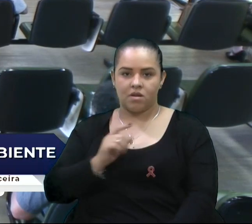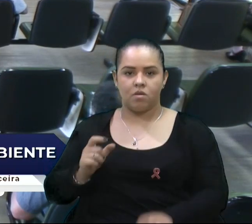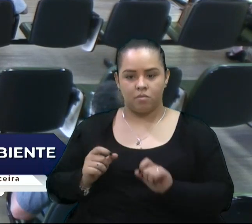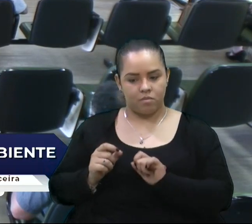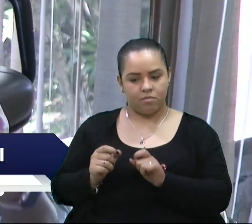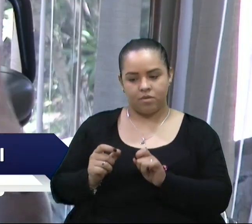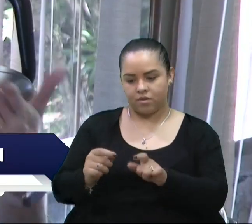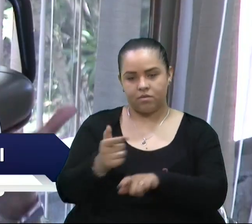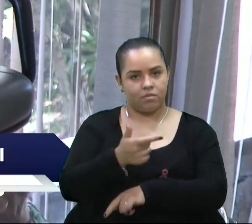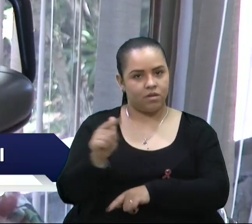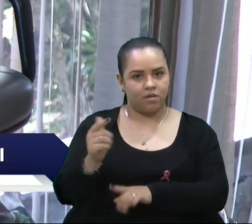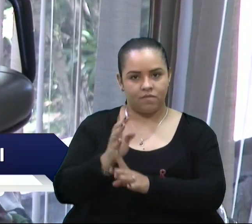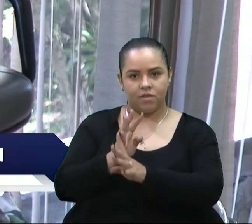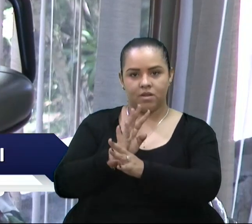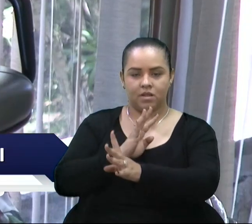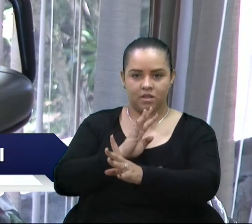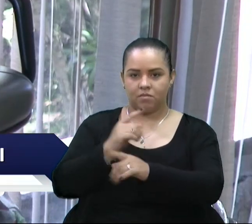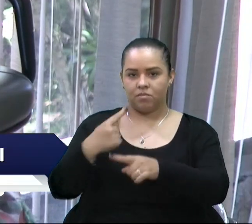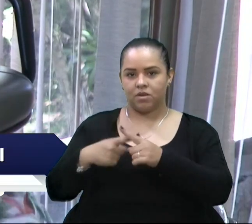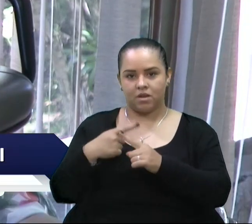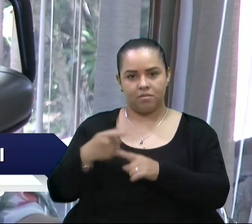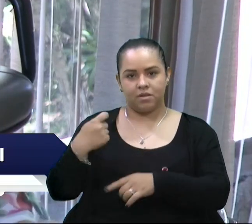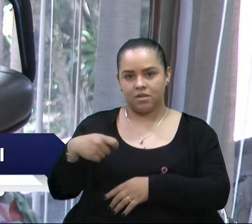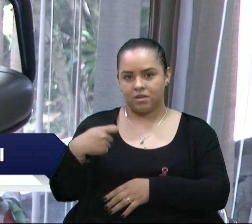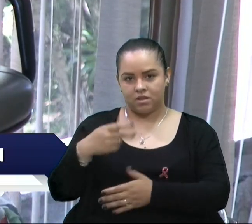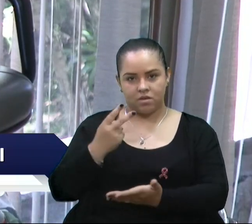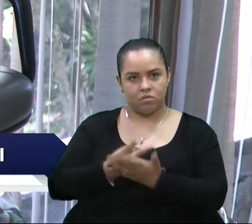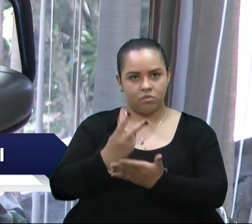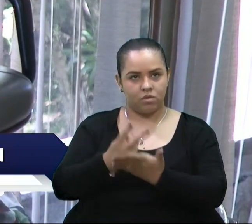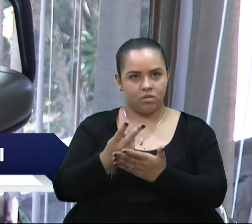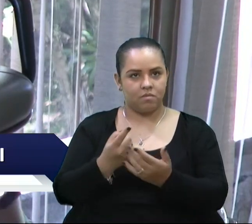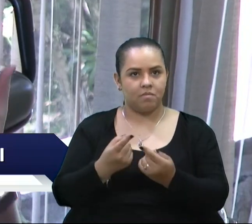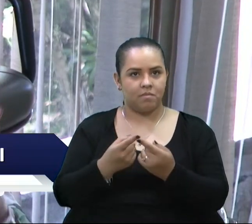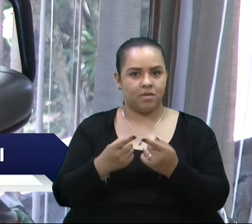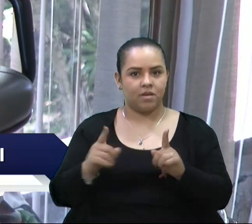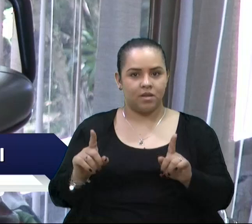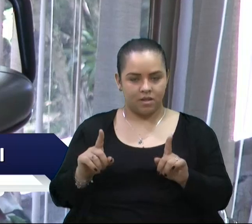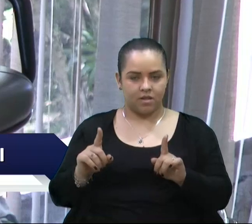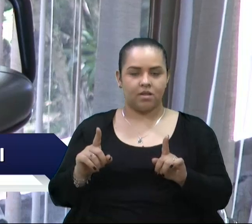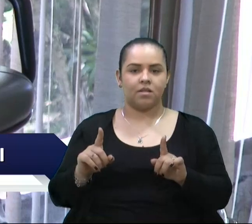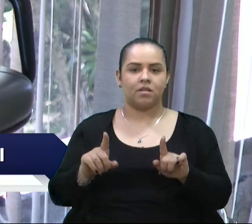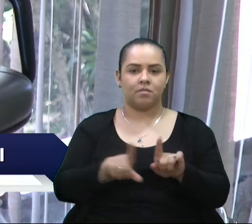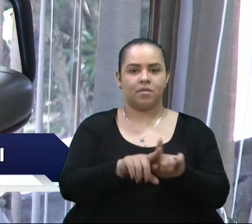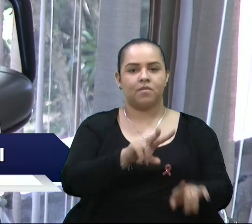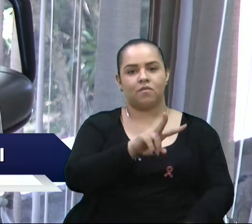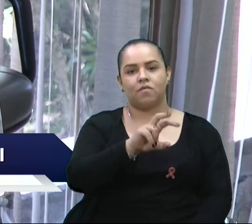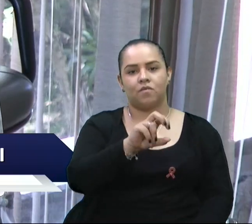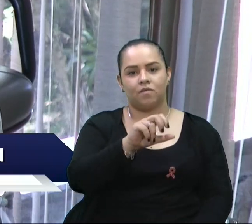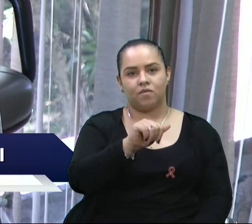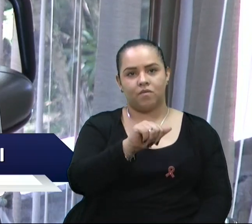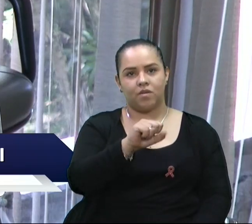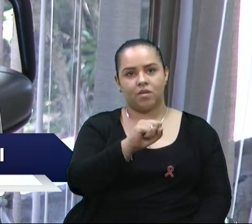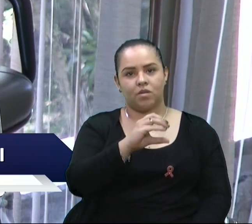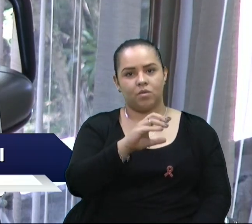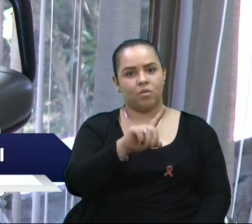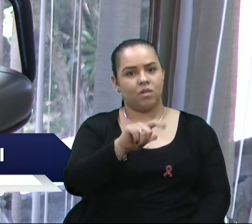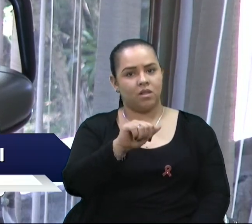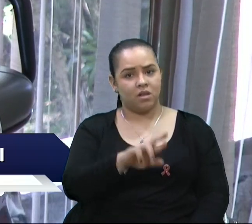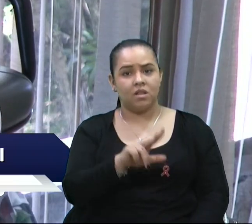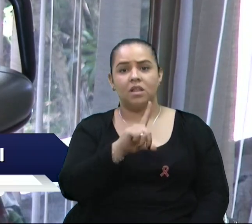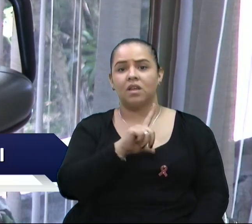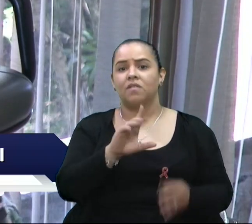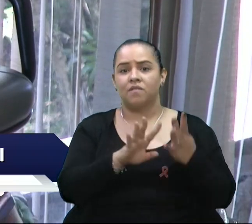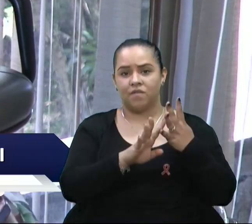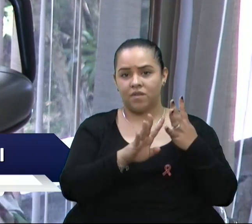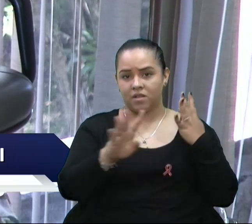porque a onco, ela precisa girar, na vascular também temos uma fila expressiva, né, Marget?